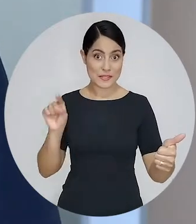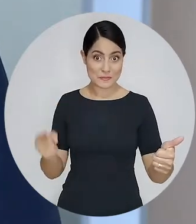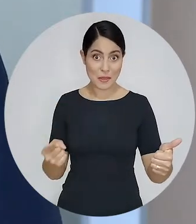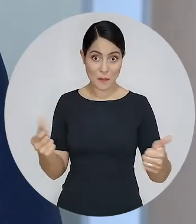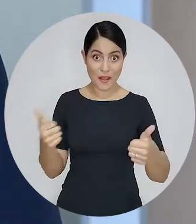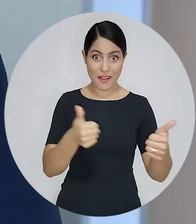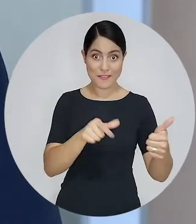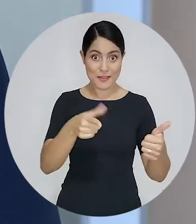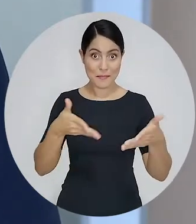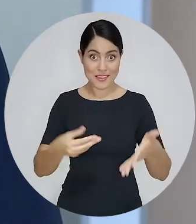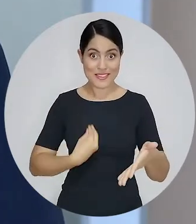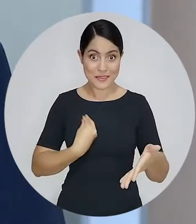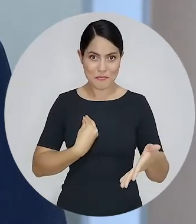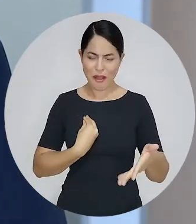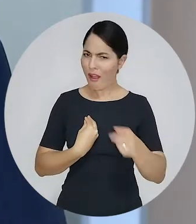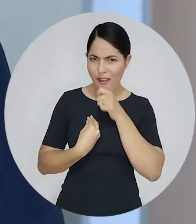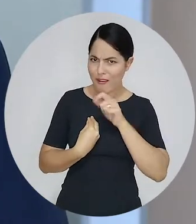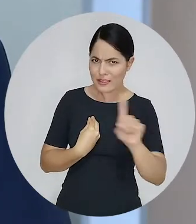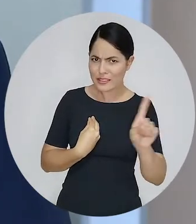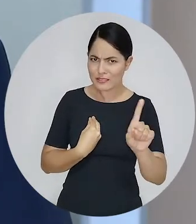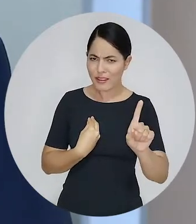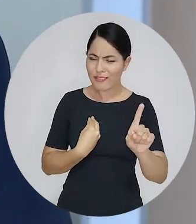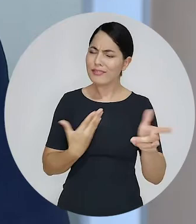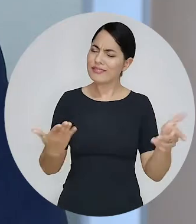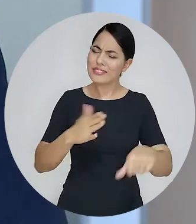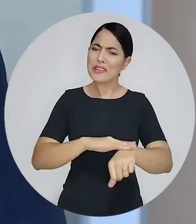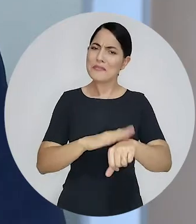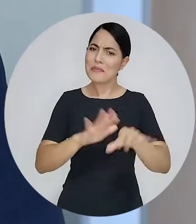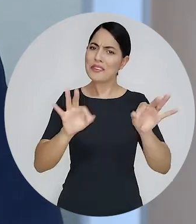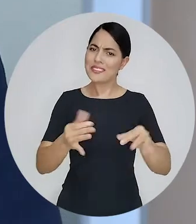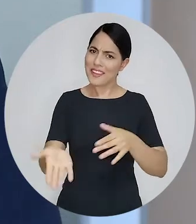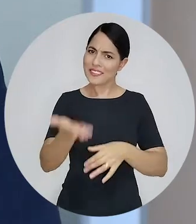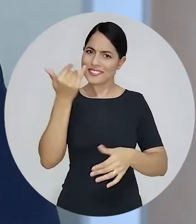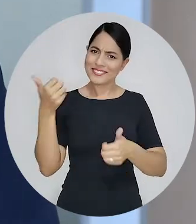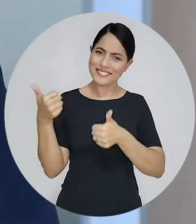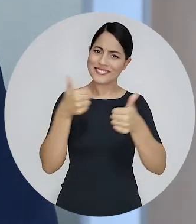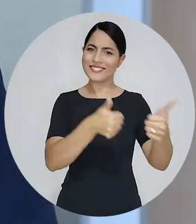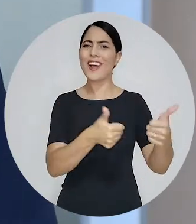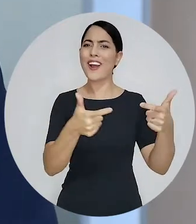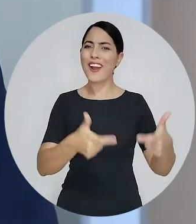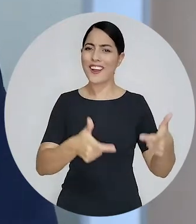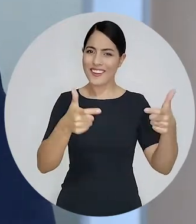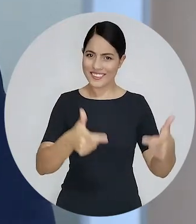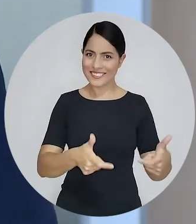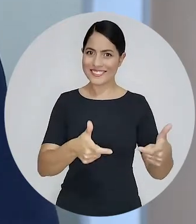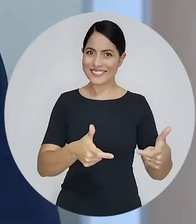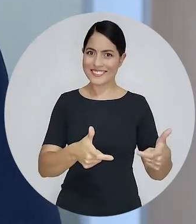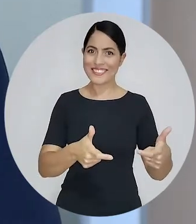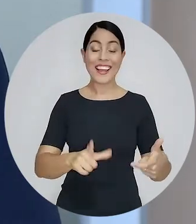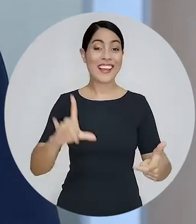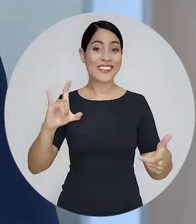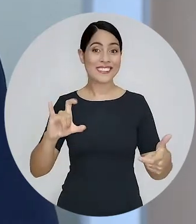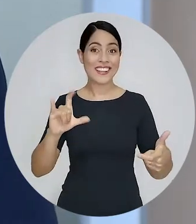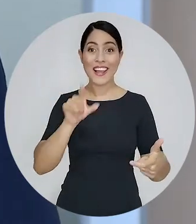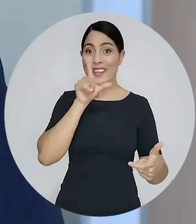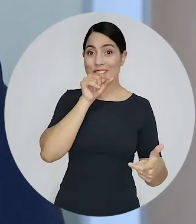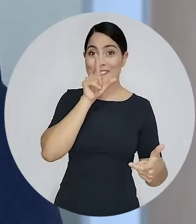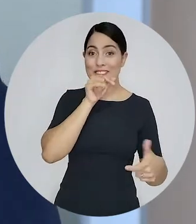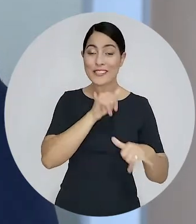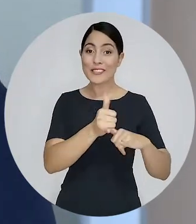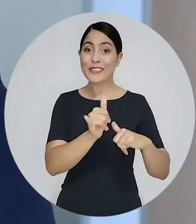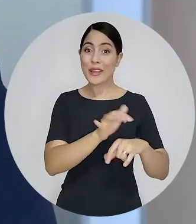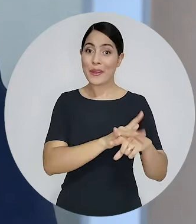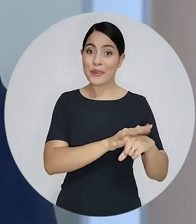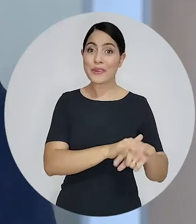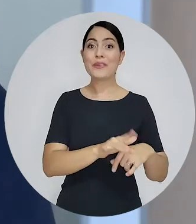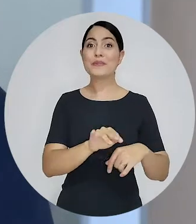seguidores nas redes sociais? Se ainda não, agora é o momento certo para acompanhar a gente no Instagram, Twitter, YouTube,